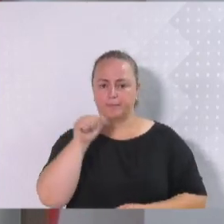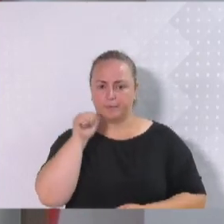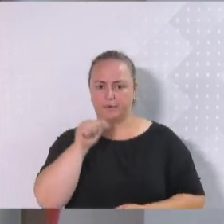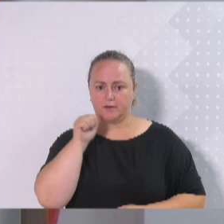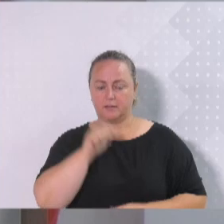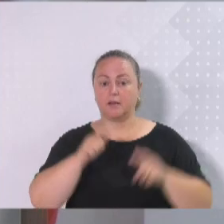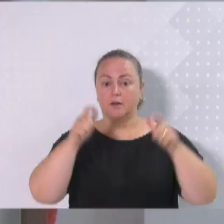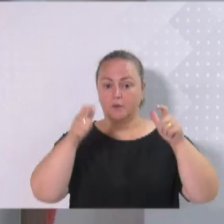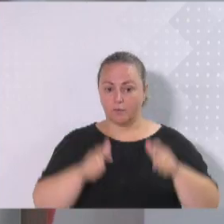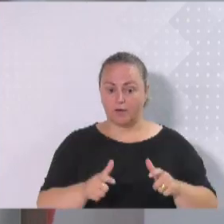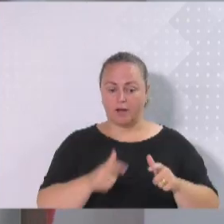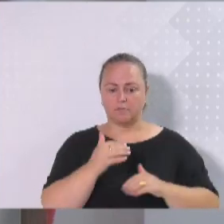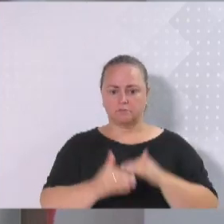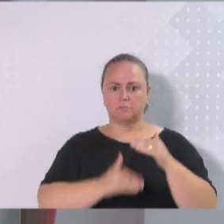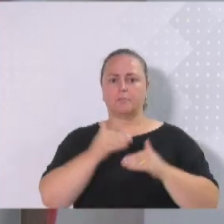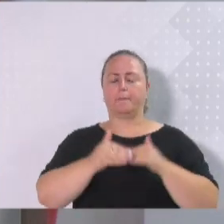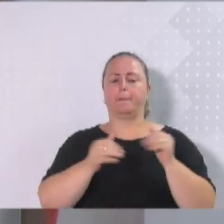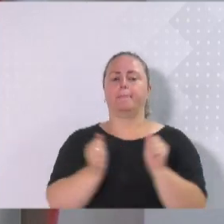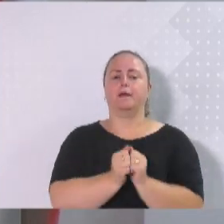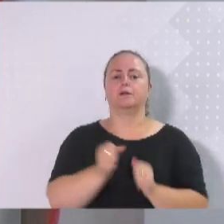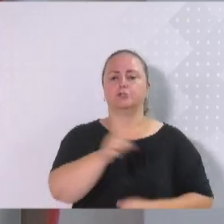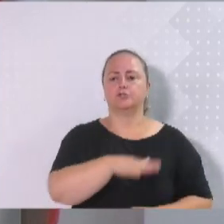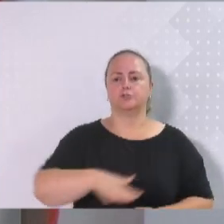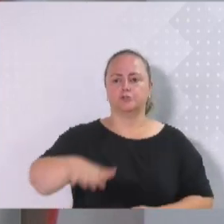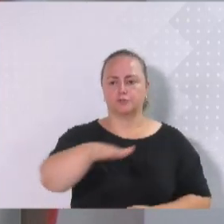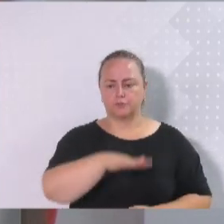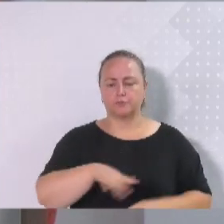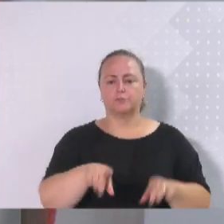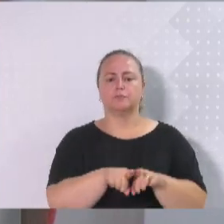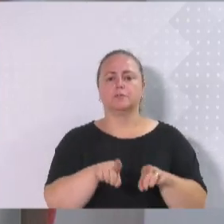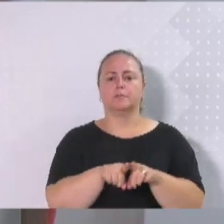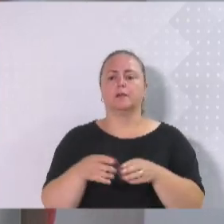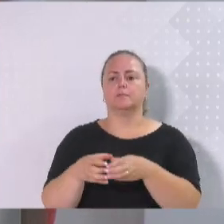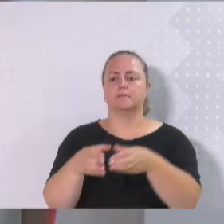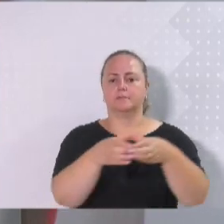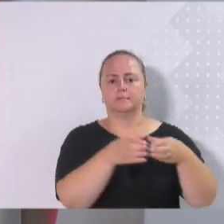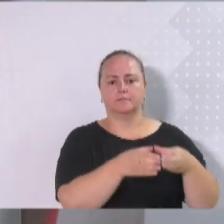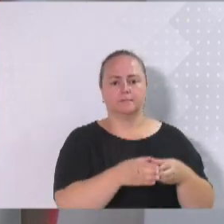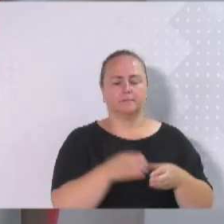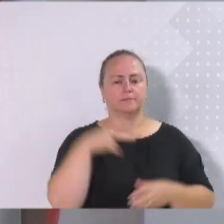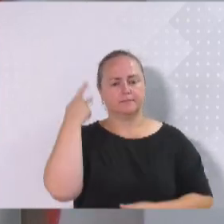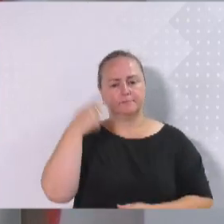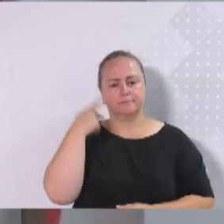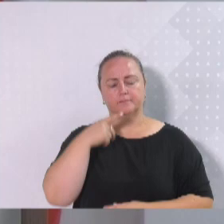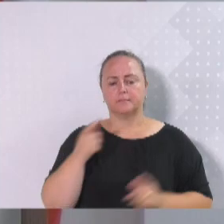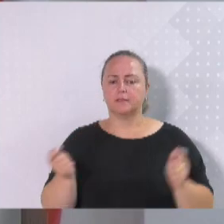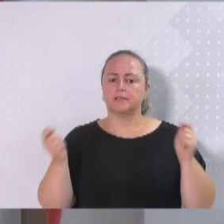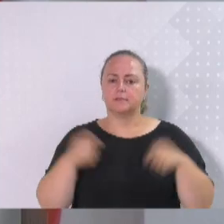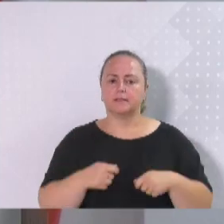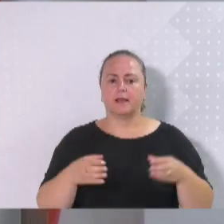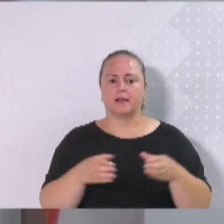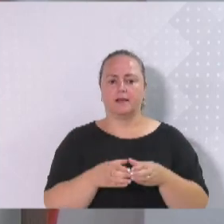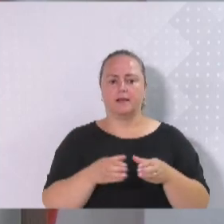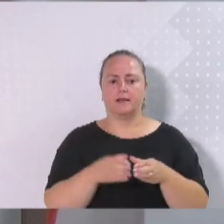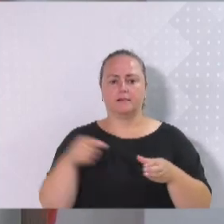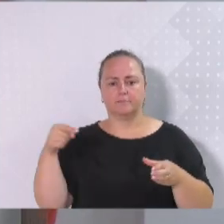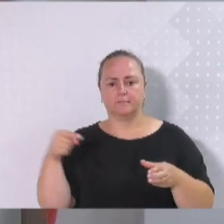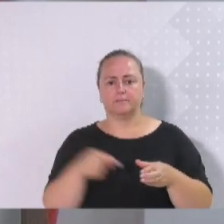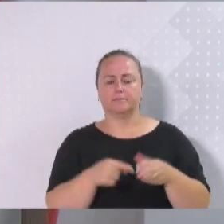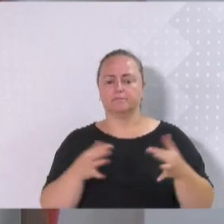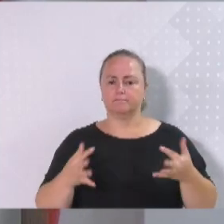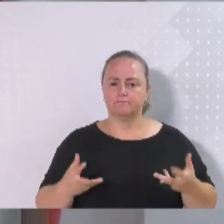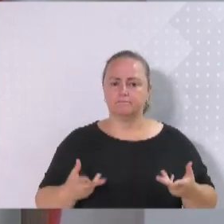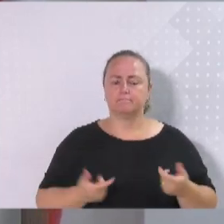construídos com a sociedade organizada e com os coletivos, através de políticas que parte da participação seja eficaz e sincera,